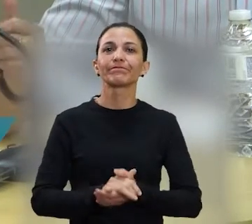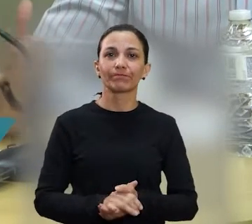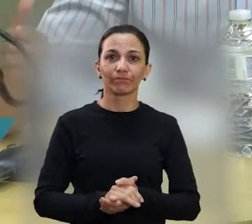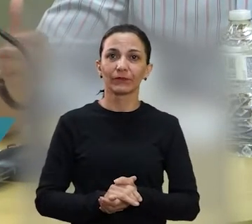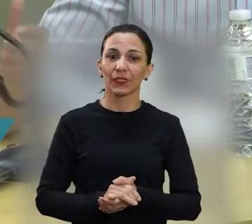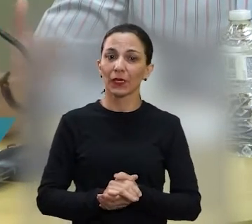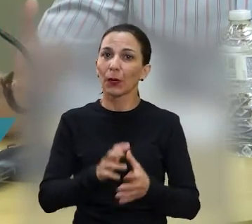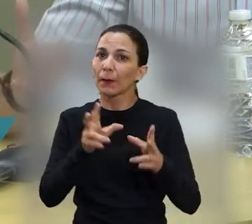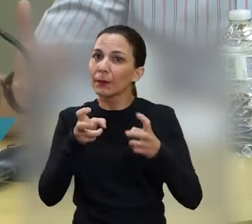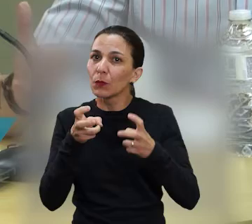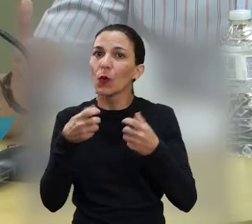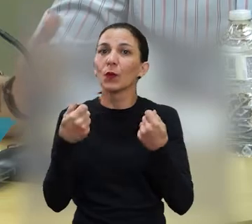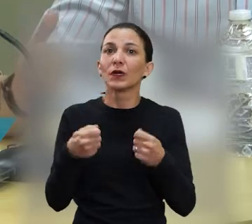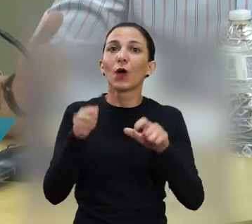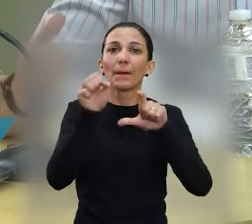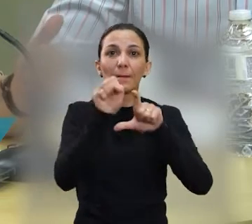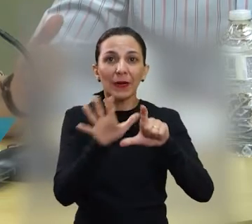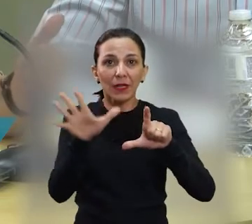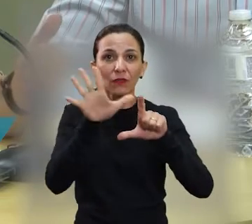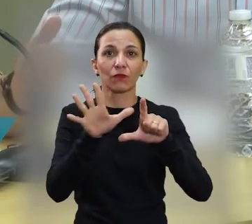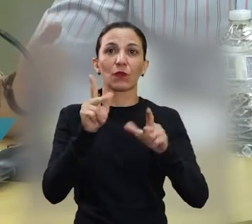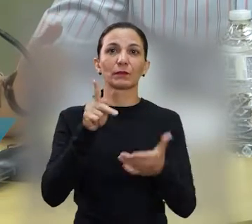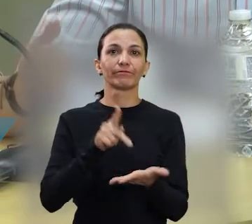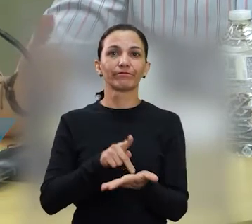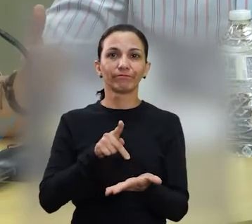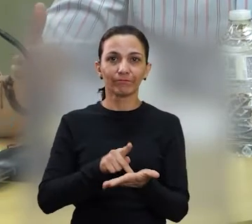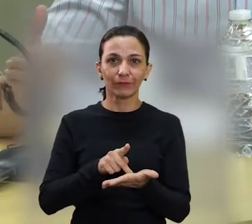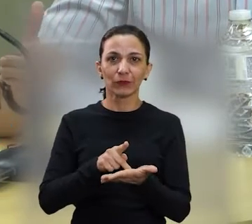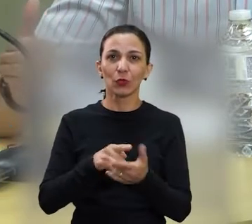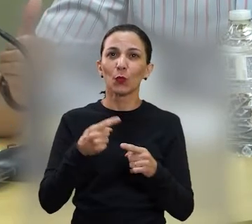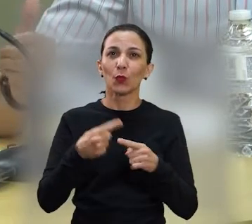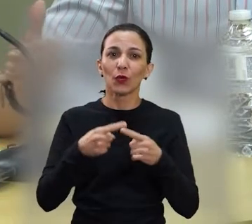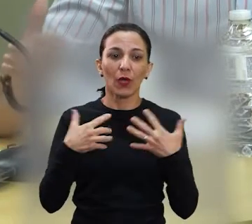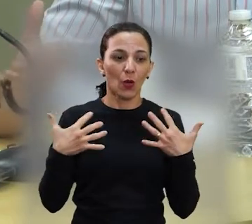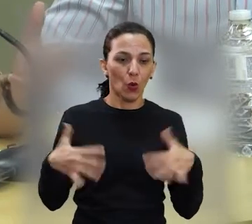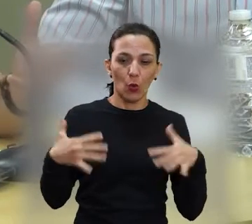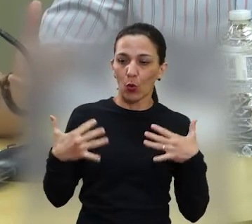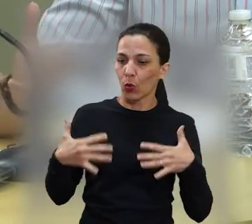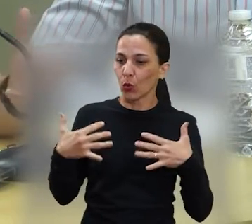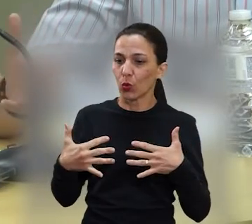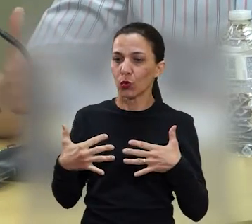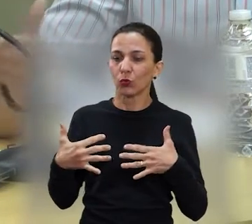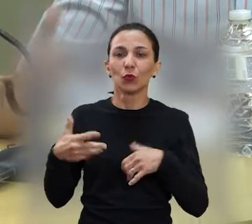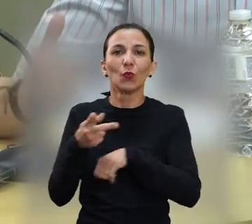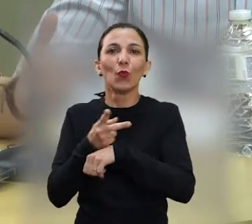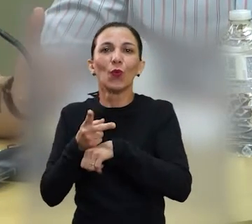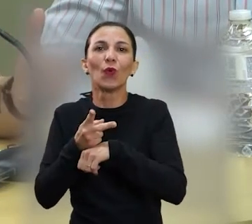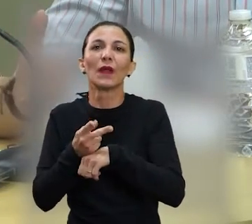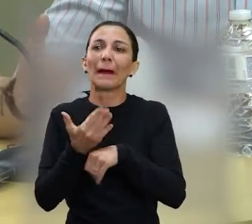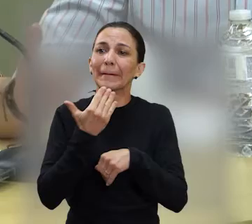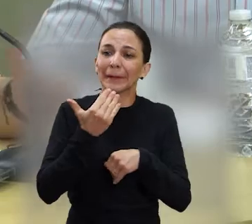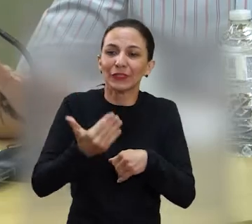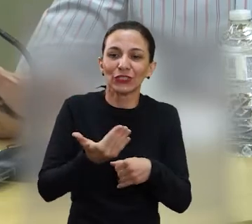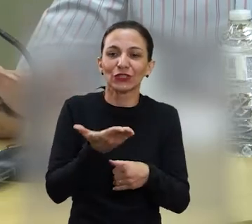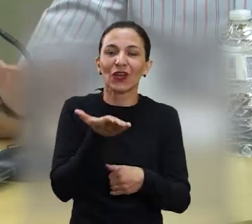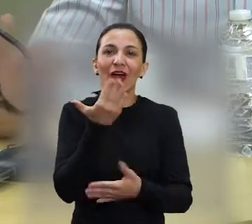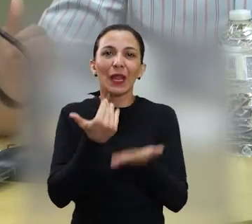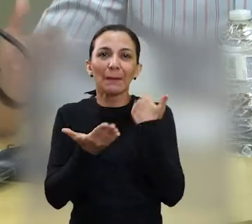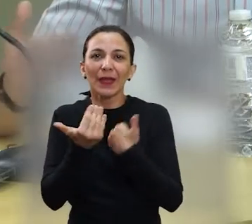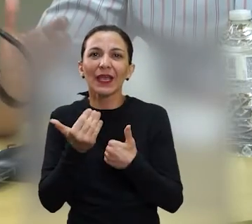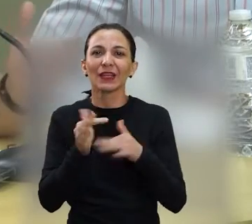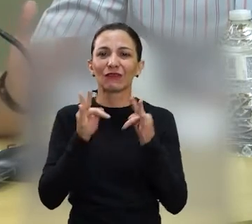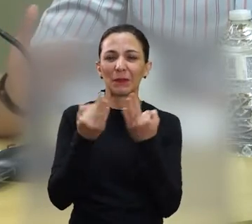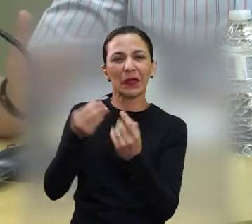vimos ainda mais a necessidade dessa plataforma, porque era um desespero por alimento. Então